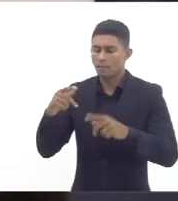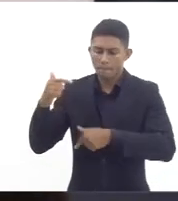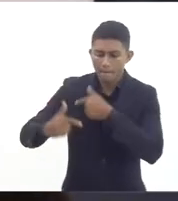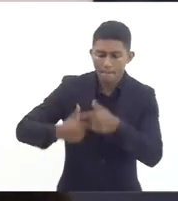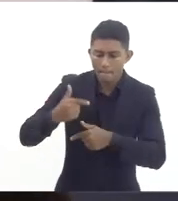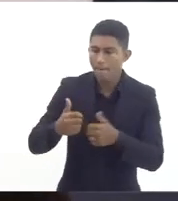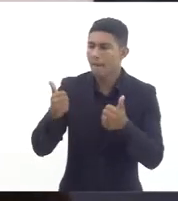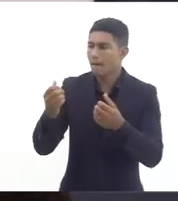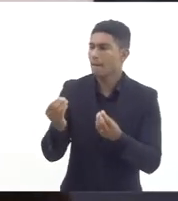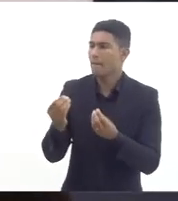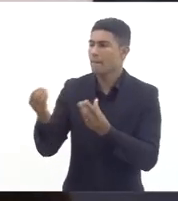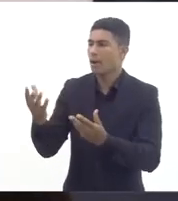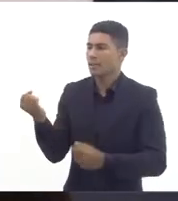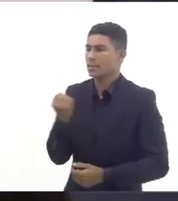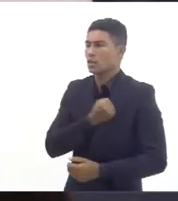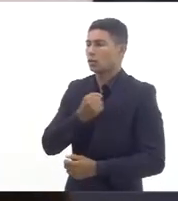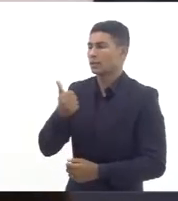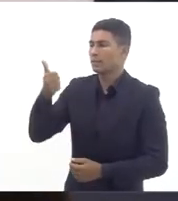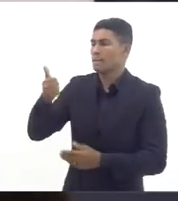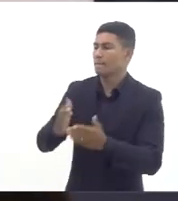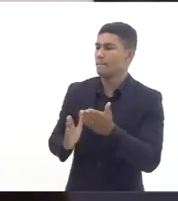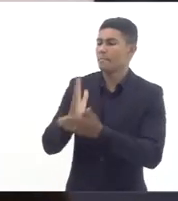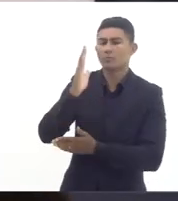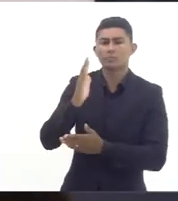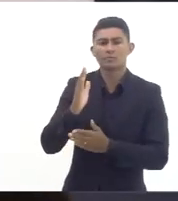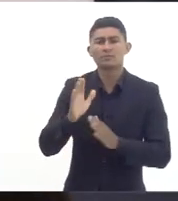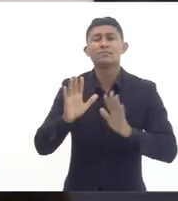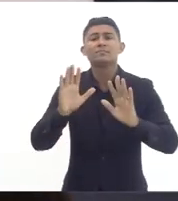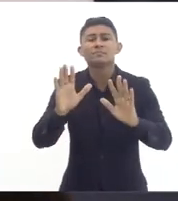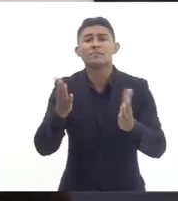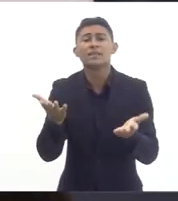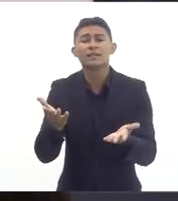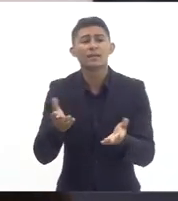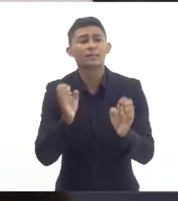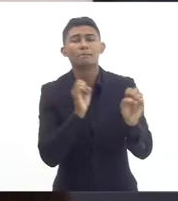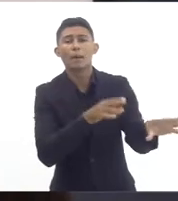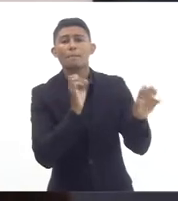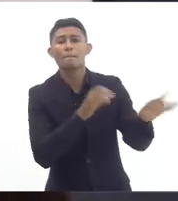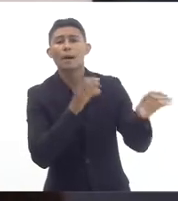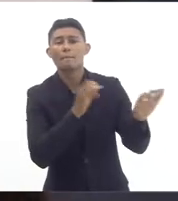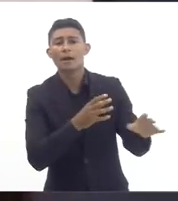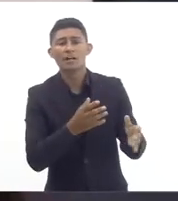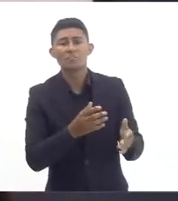problema burocrático não resolve o problema pedagógico educacional